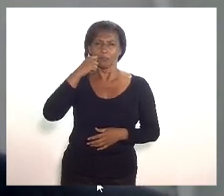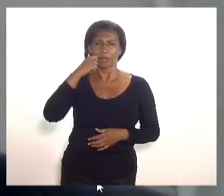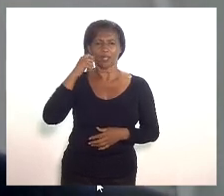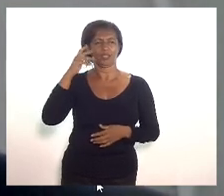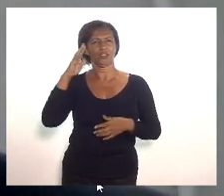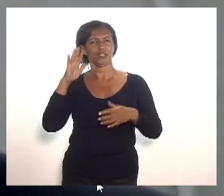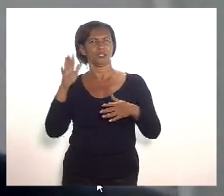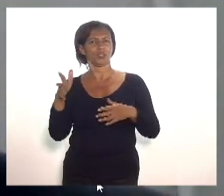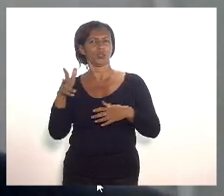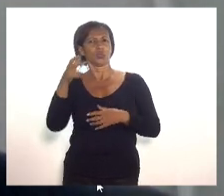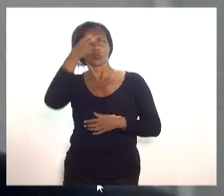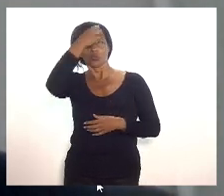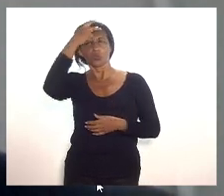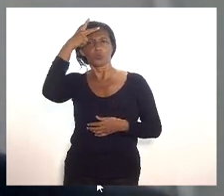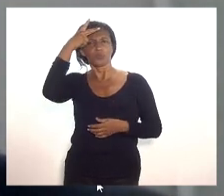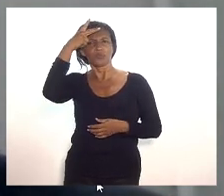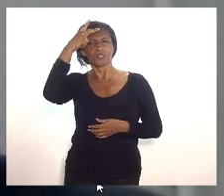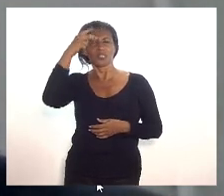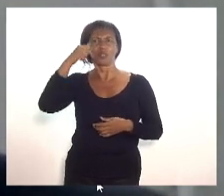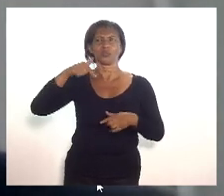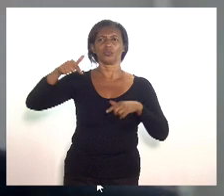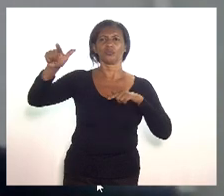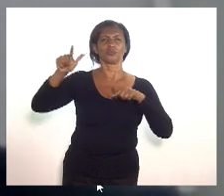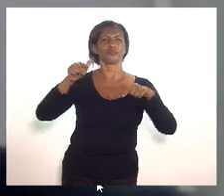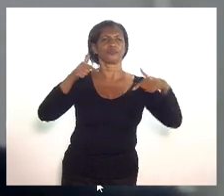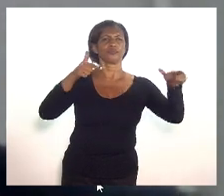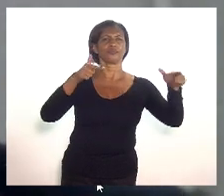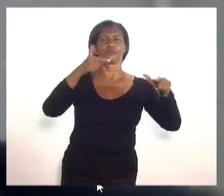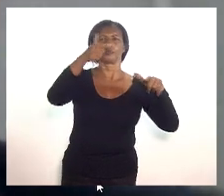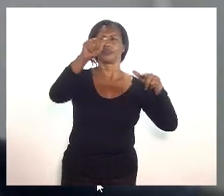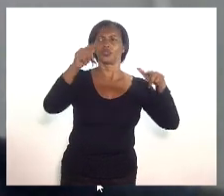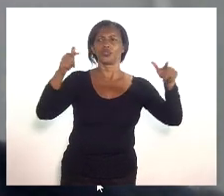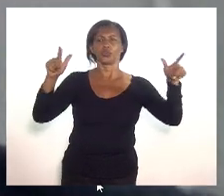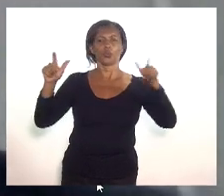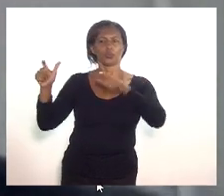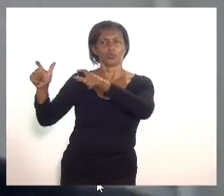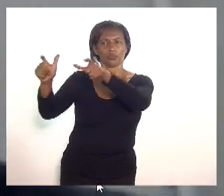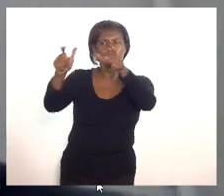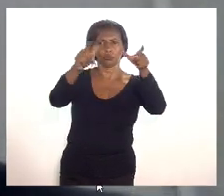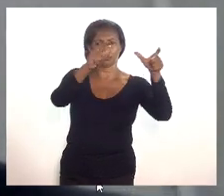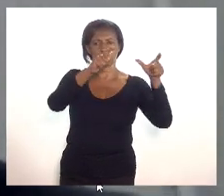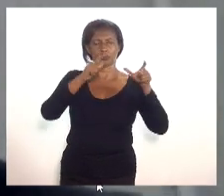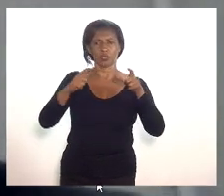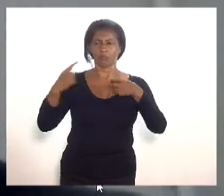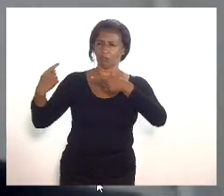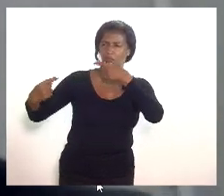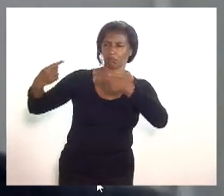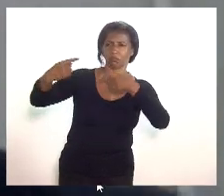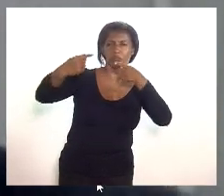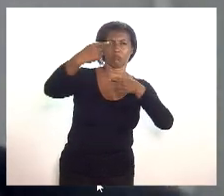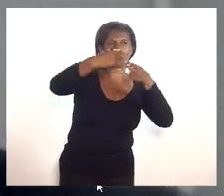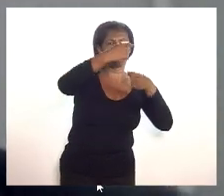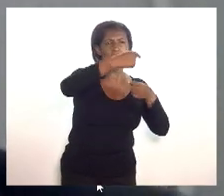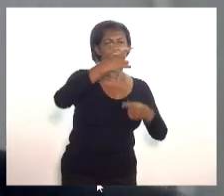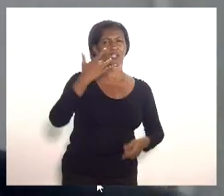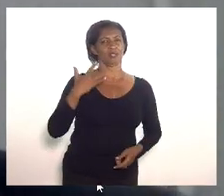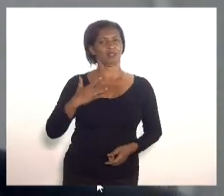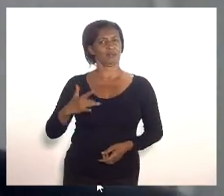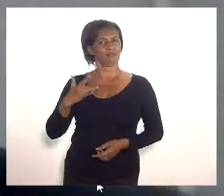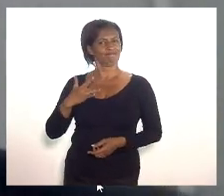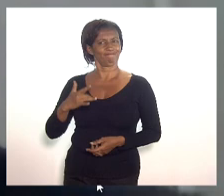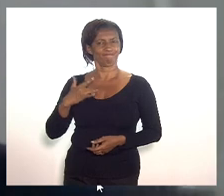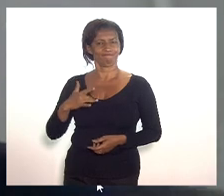prefeitos da região metropolitana e no primeiro momento o governo do estado participando dessas discussões e lamentavelmente